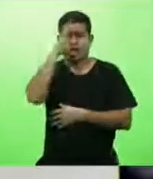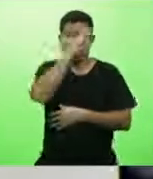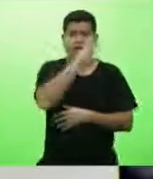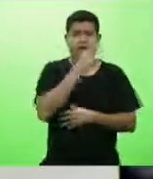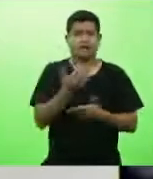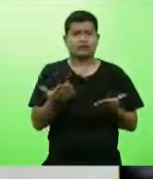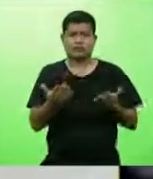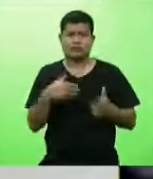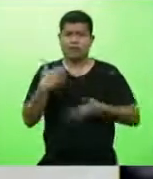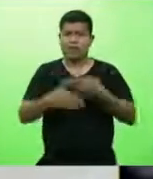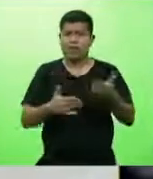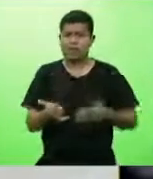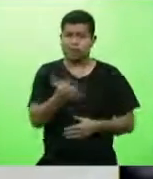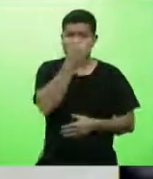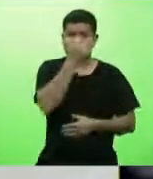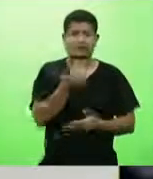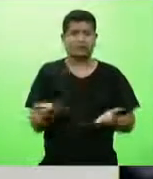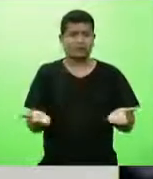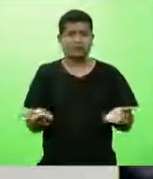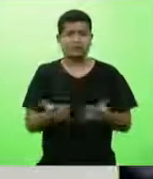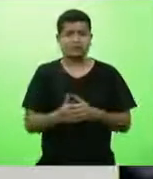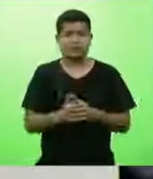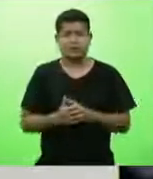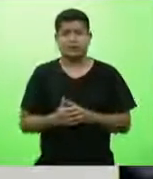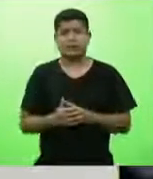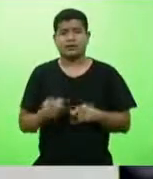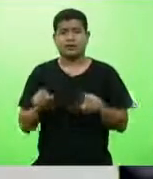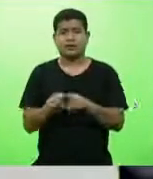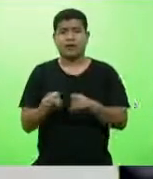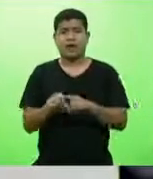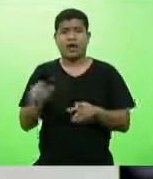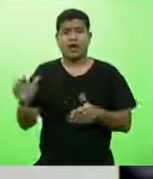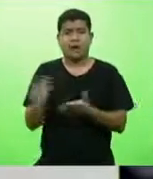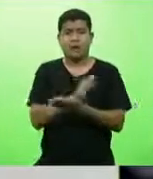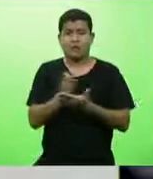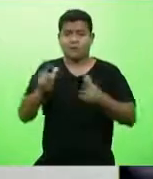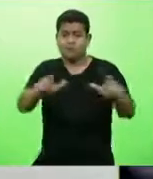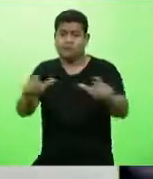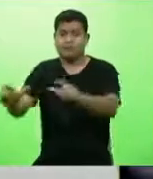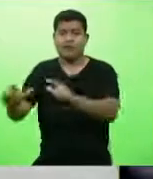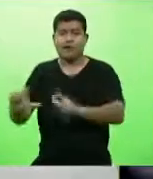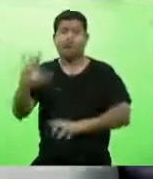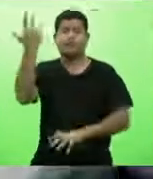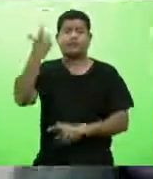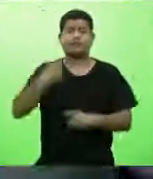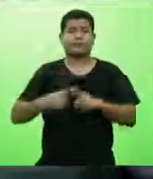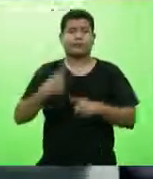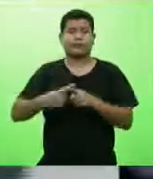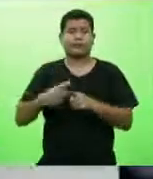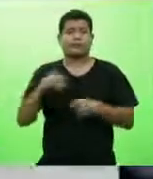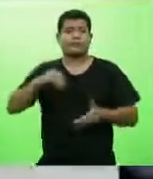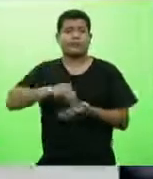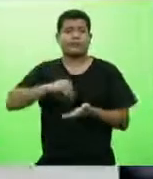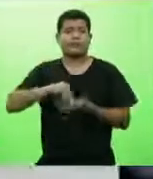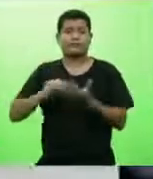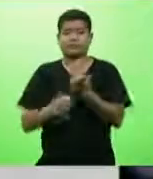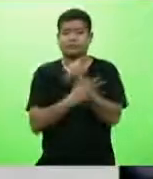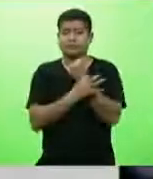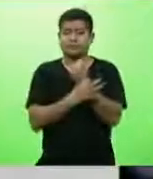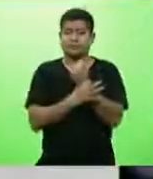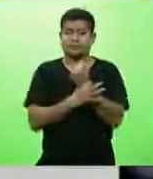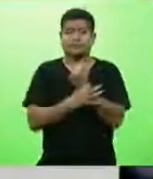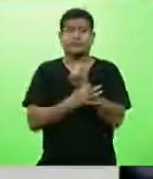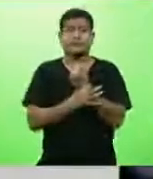acontecer por conta de uma segurança maior das nossas rodovias e isso não é